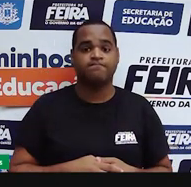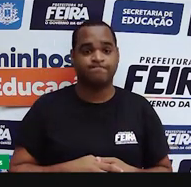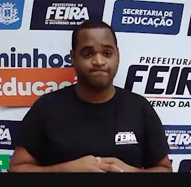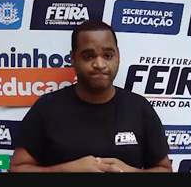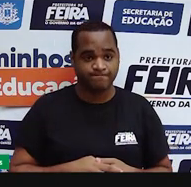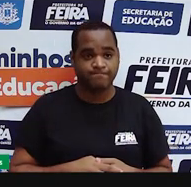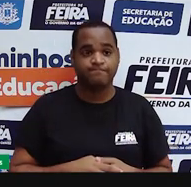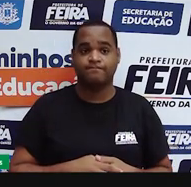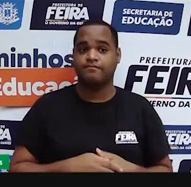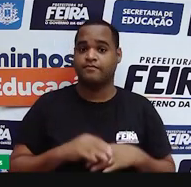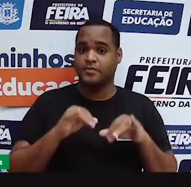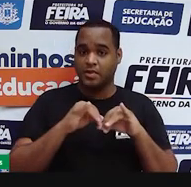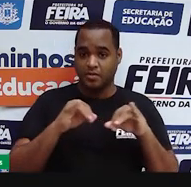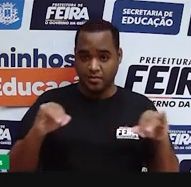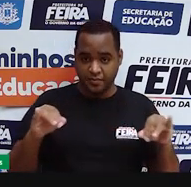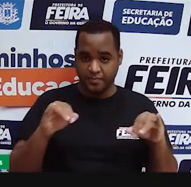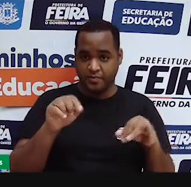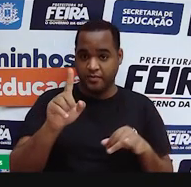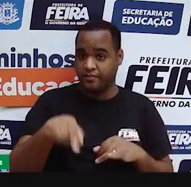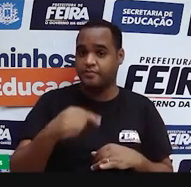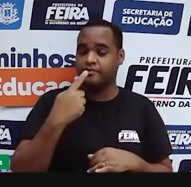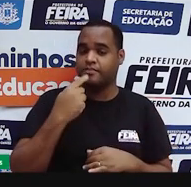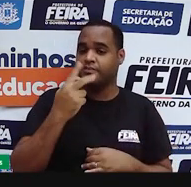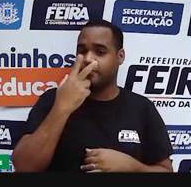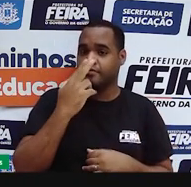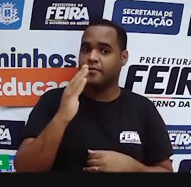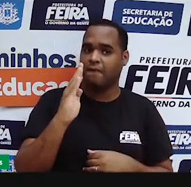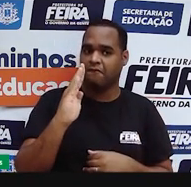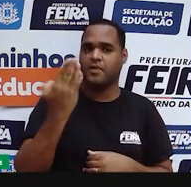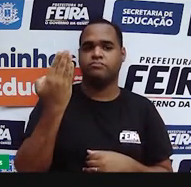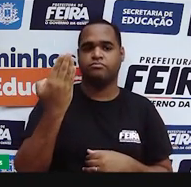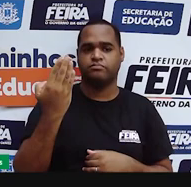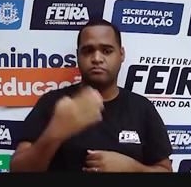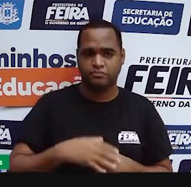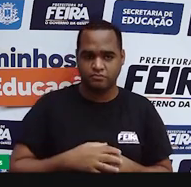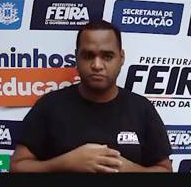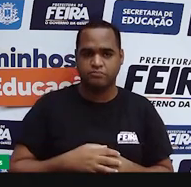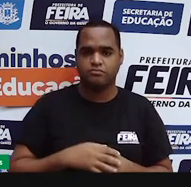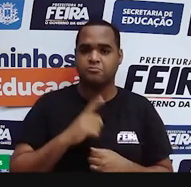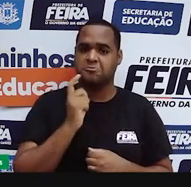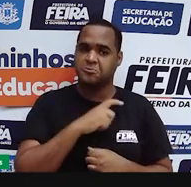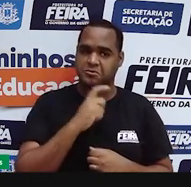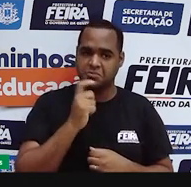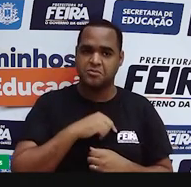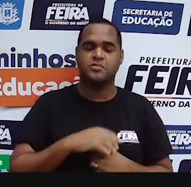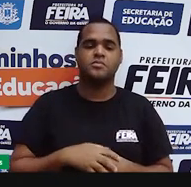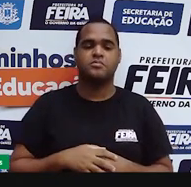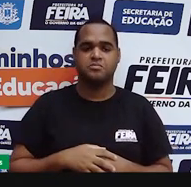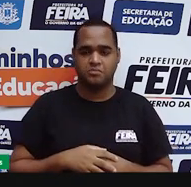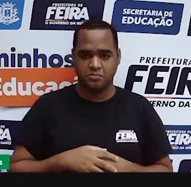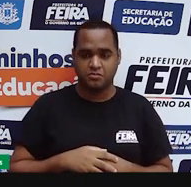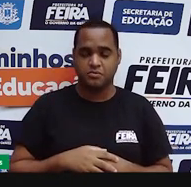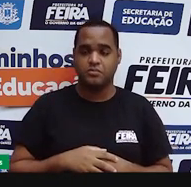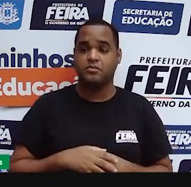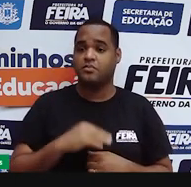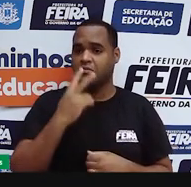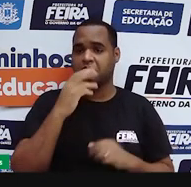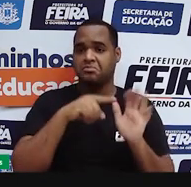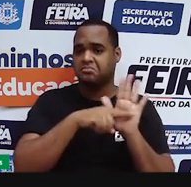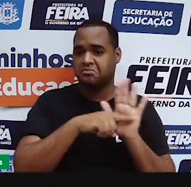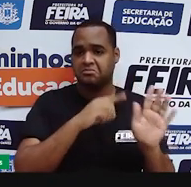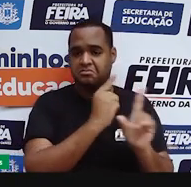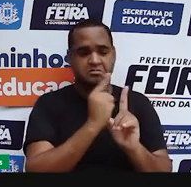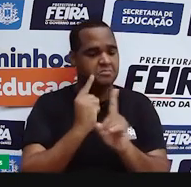Essa notícia é fake. Isso daí não tem nada a ver, gente. Não tem nenhum pesquisador que